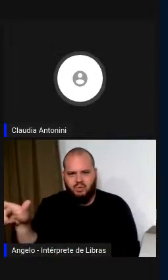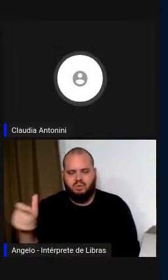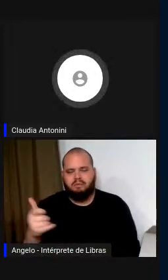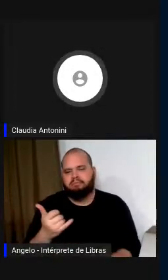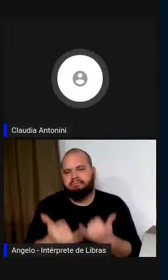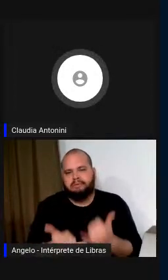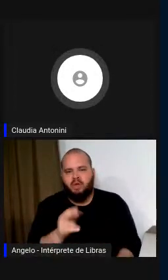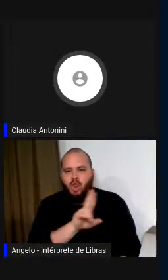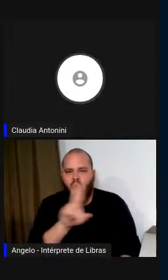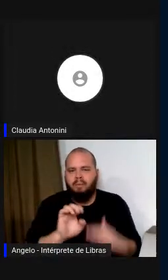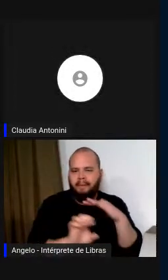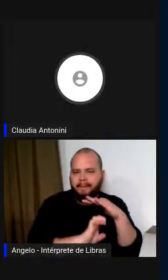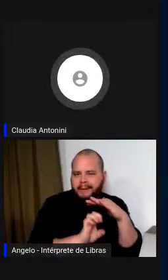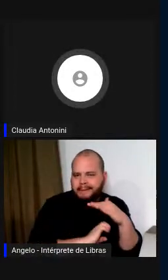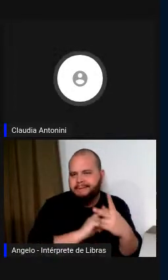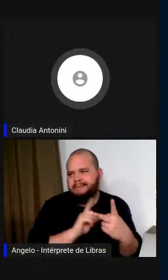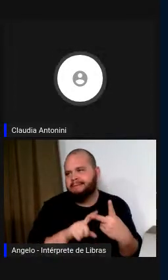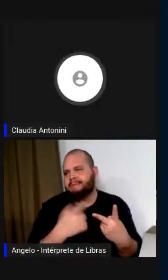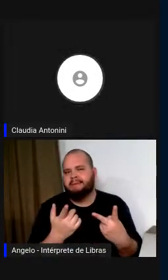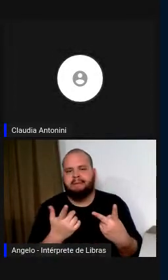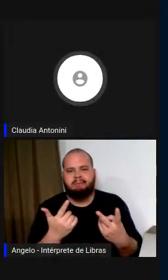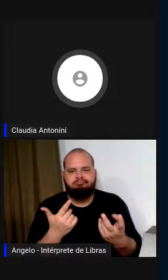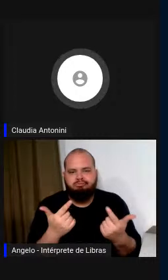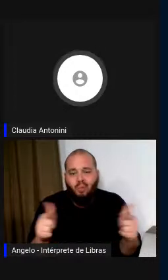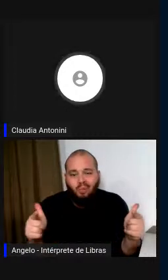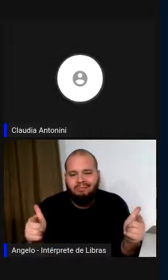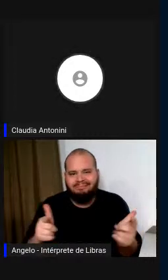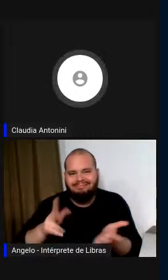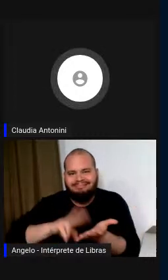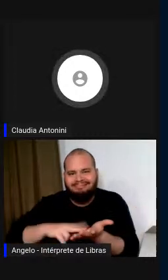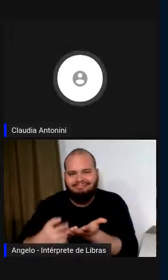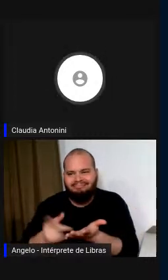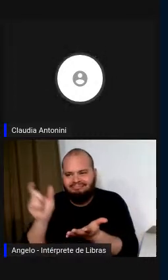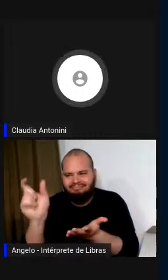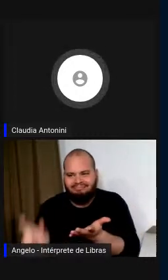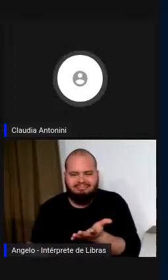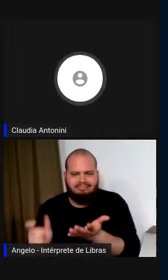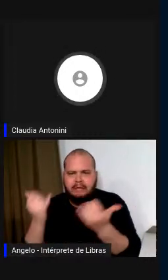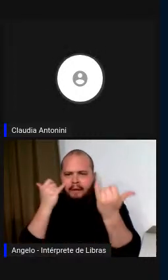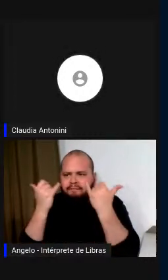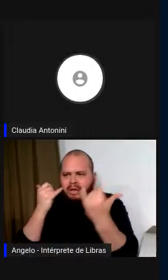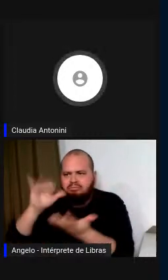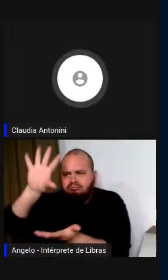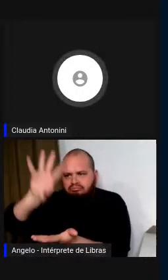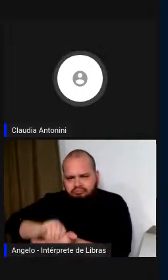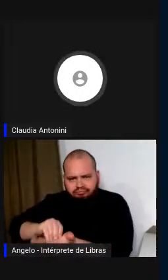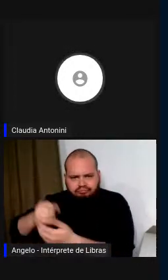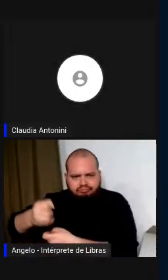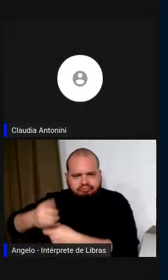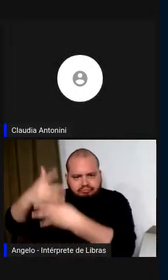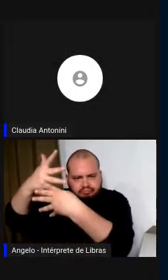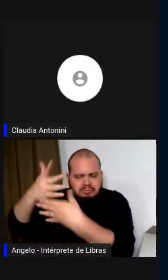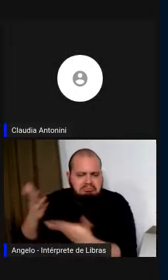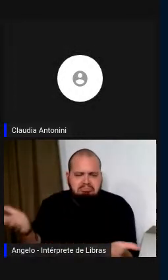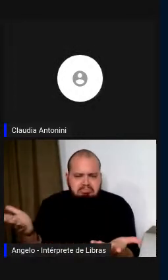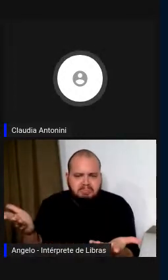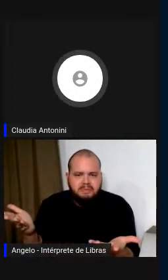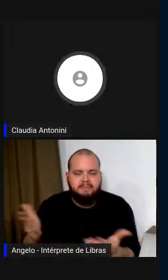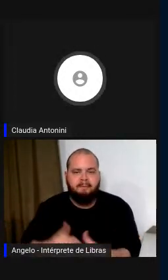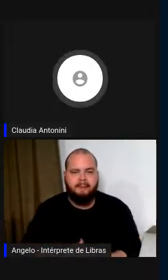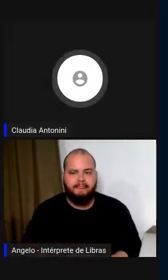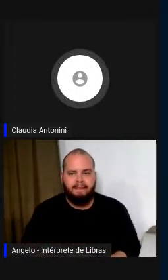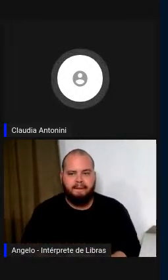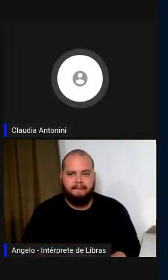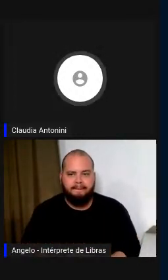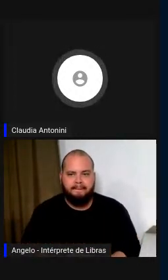organizações, não existe nenhum banco de dados, mas é